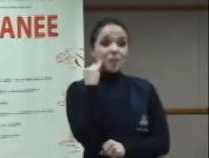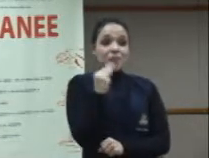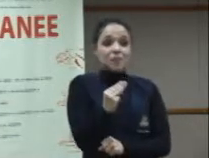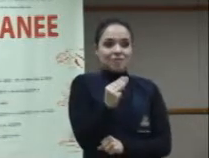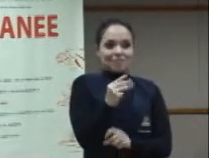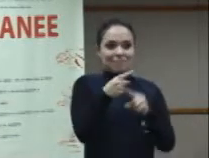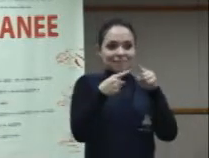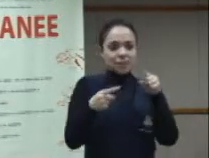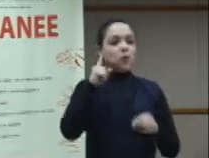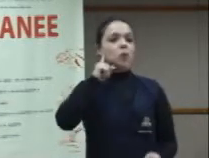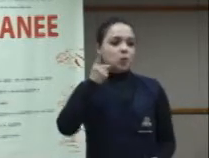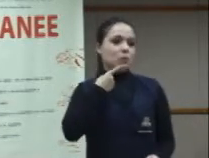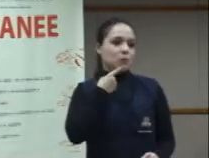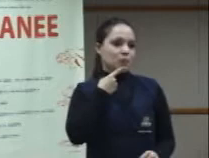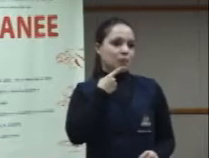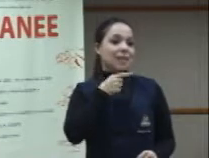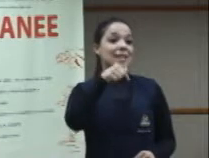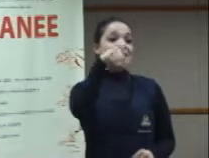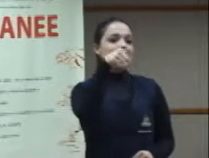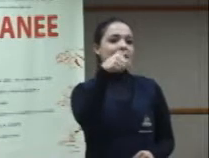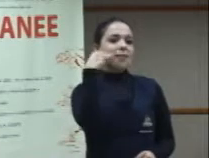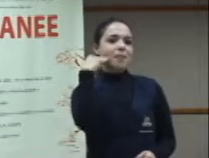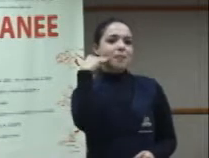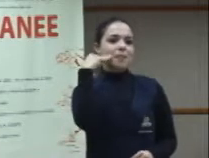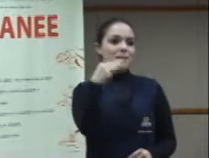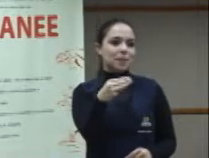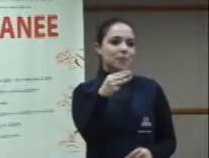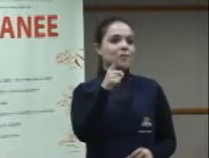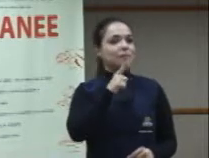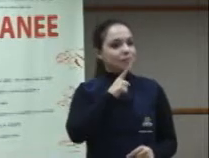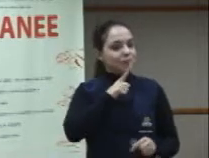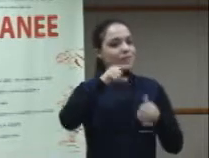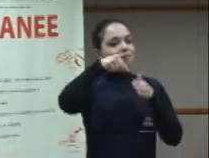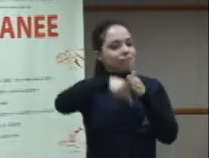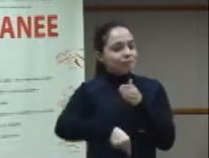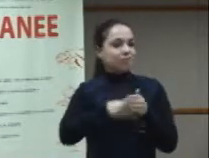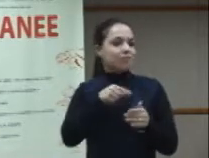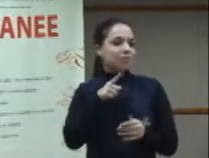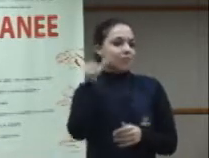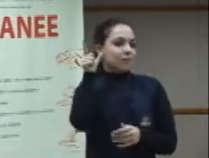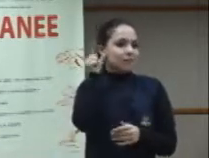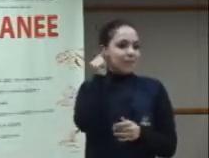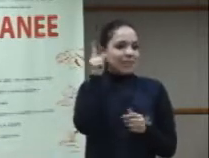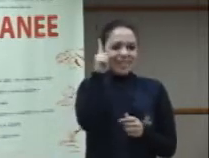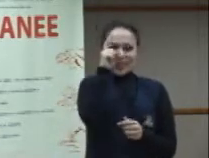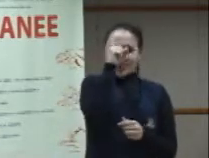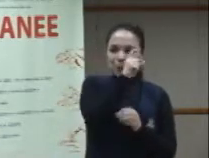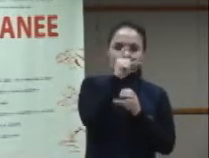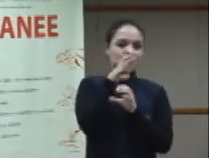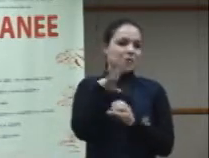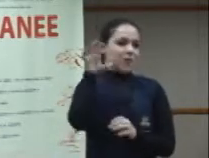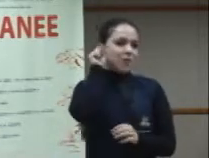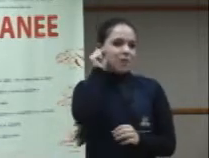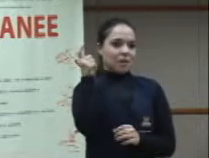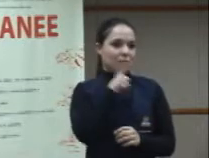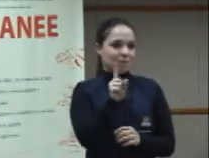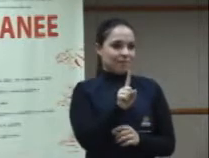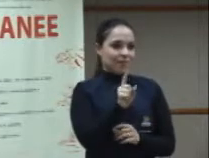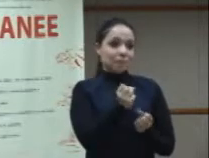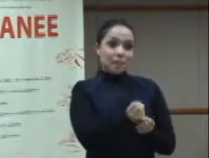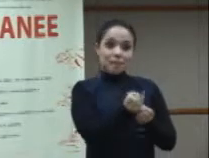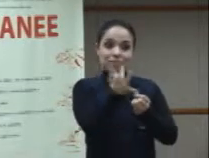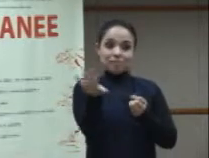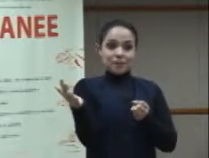surdos e 7, mais de 7 milhões apresentam grande dificuldade para ouvir. É muita gente.